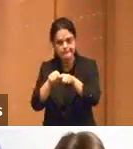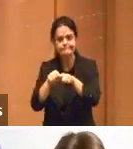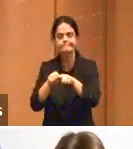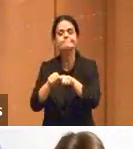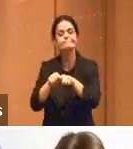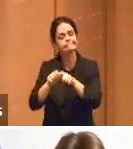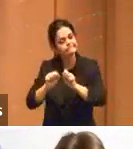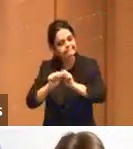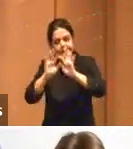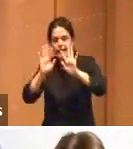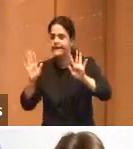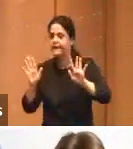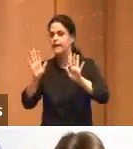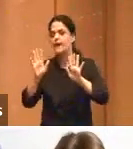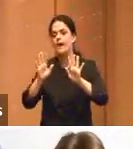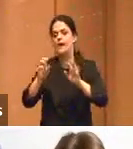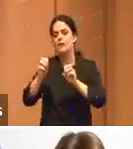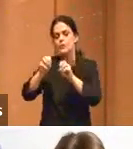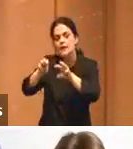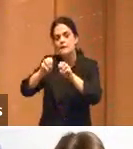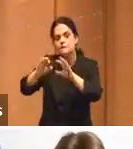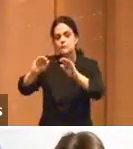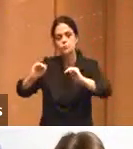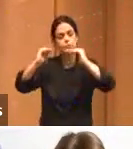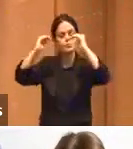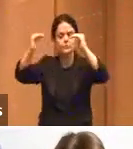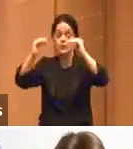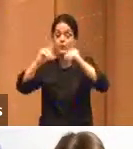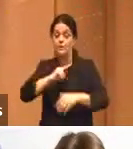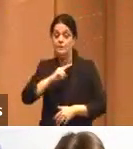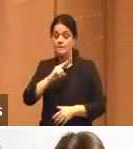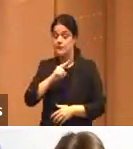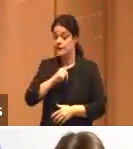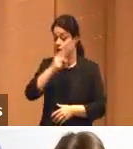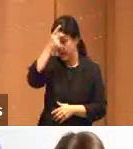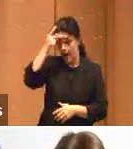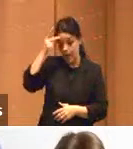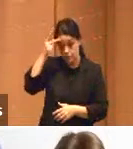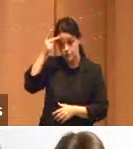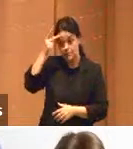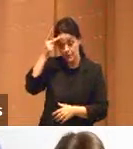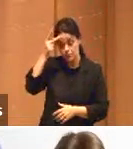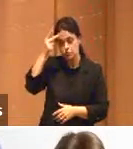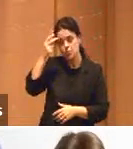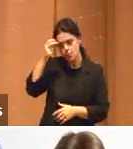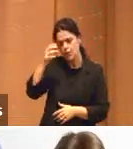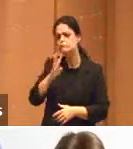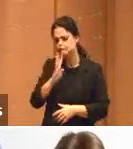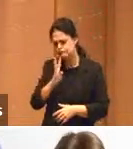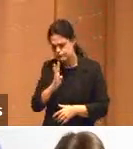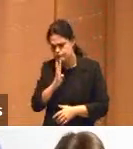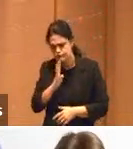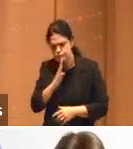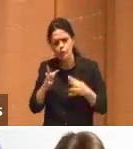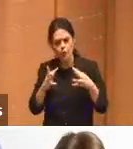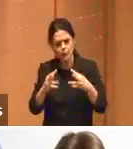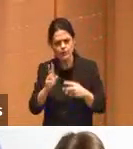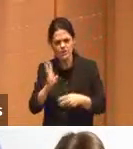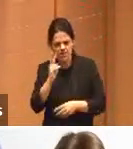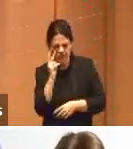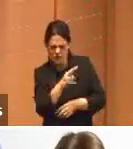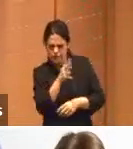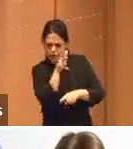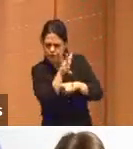letrado para poder lidar com essa tecnologia, mas, vocês já viram um videozinho de um garotinho colando da Alexa?